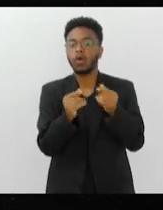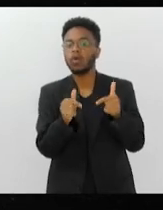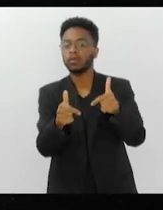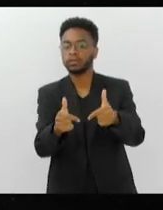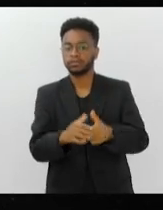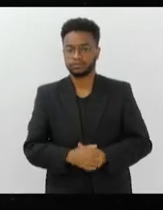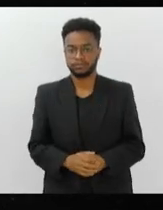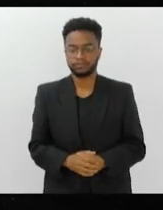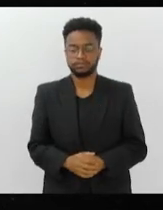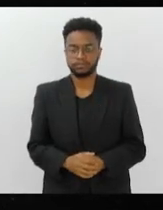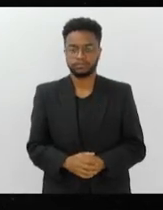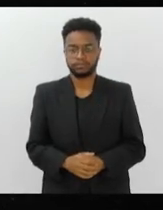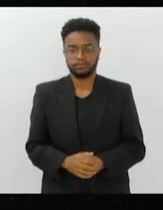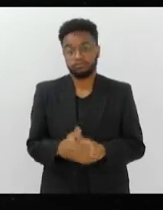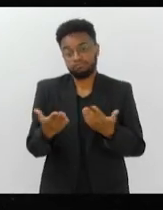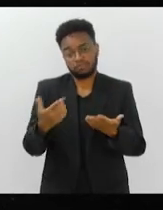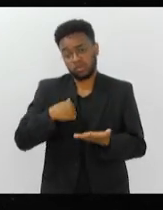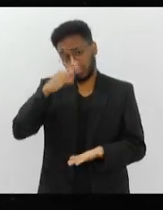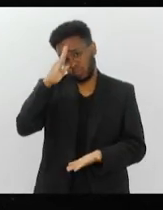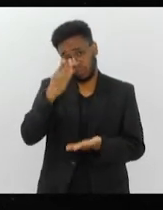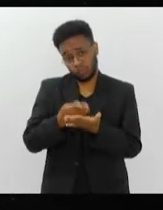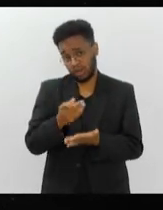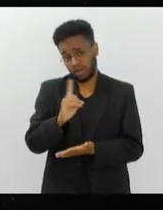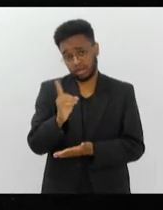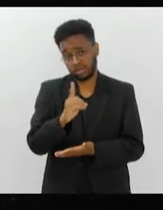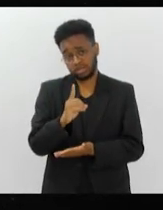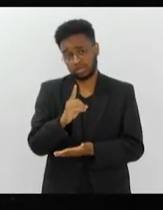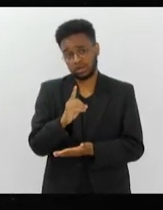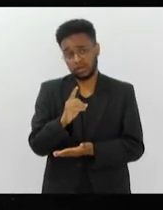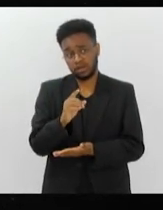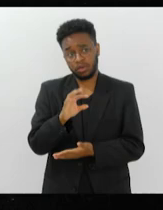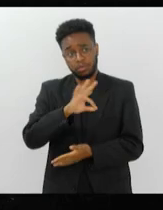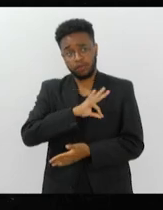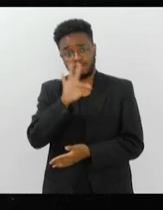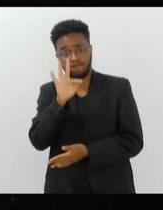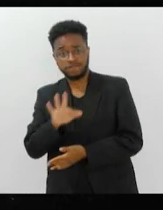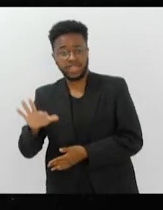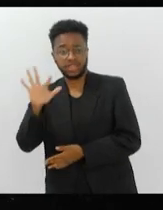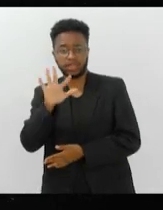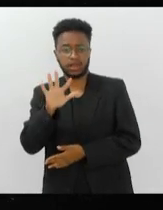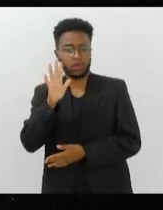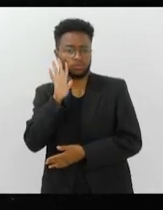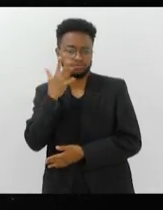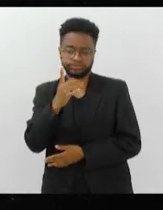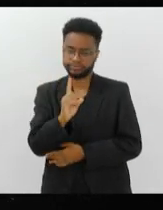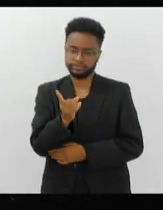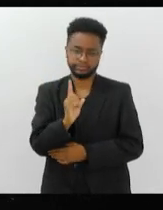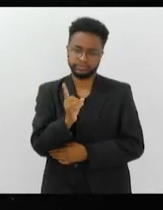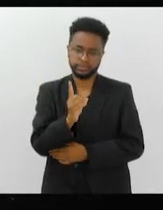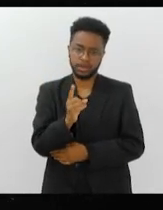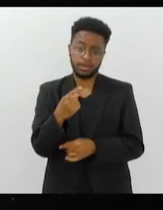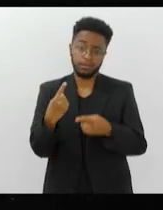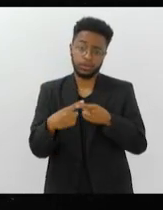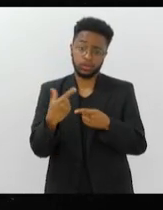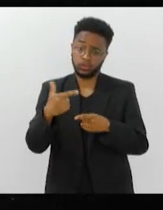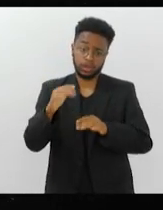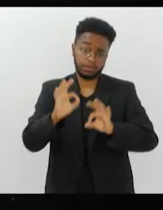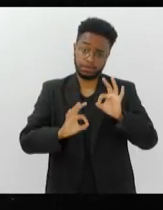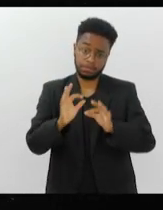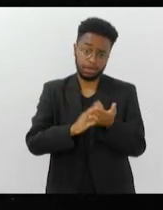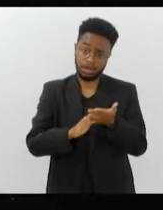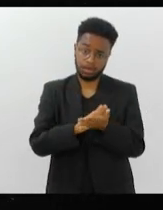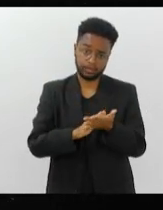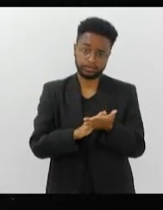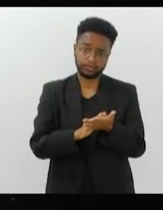túnel? Eu não acredito que seja as Forças de Segurança Federais, deputada Índia, que vai resolver, porque a não tem preparo para isso,